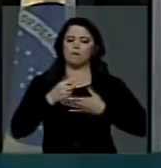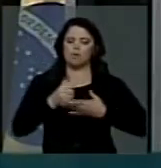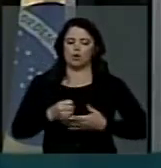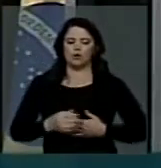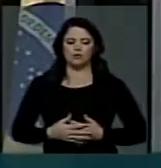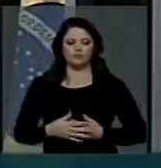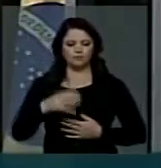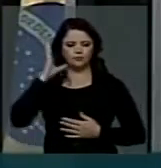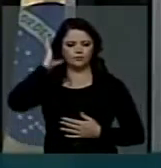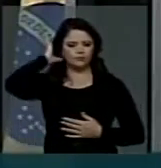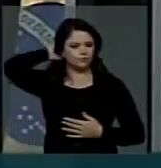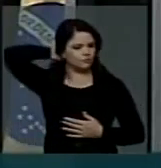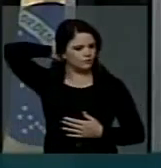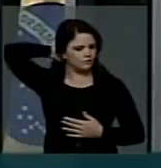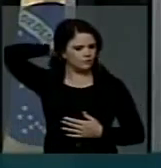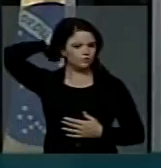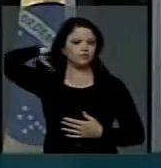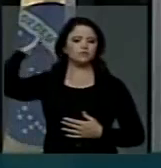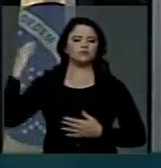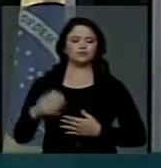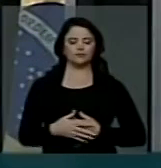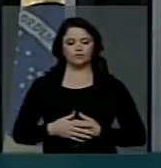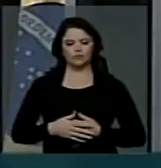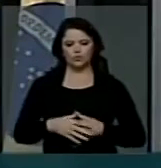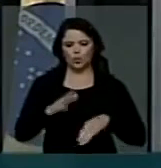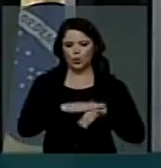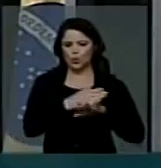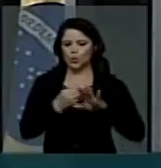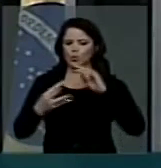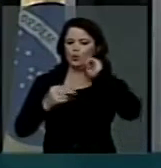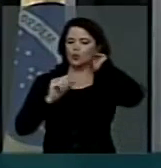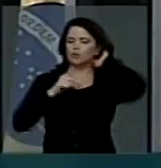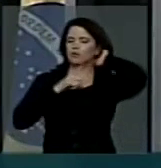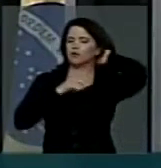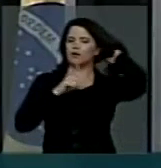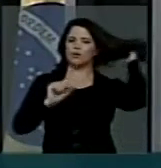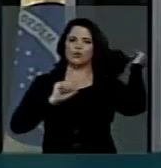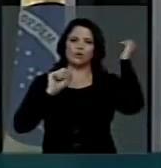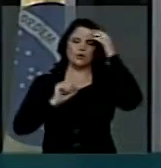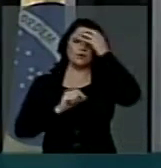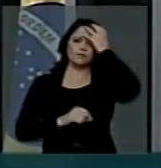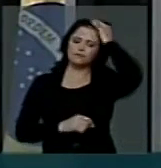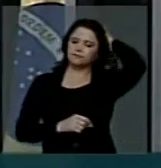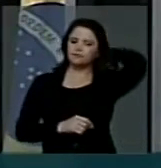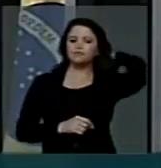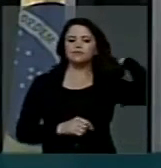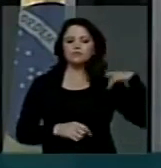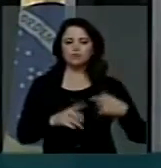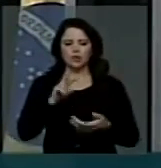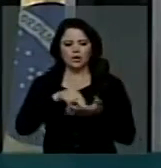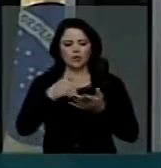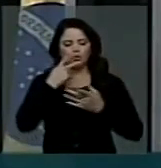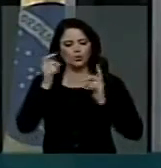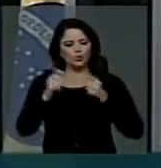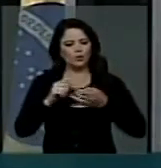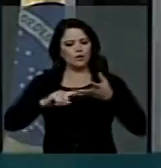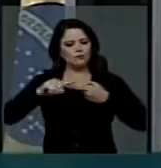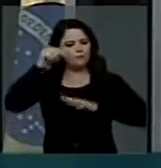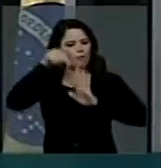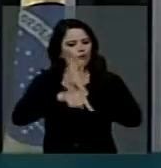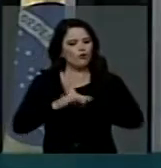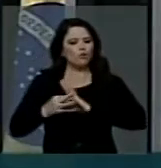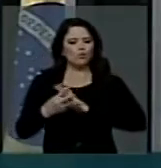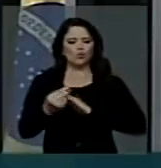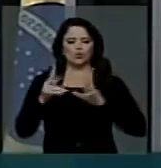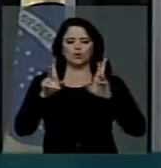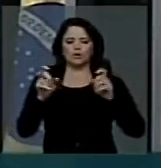concluir, senhor presidente, o curso e o espaço de tempo que possui, possuo ou ocupar essa tribuna, não me permite o aprofundamento